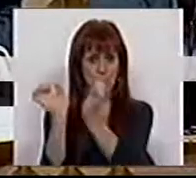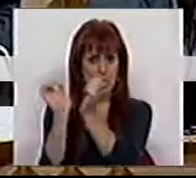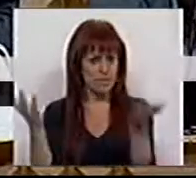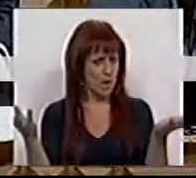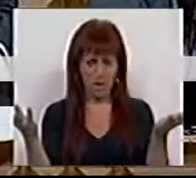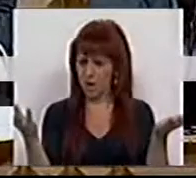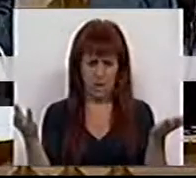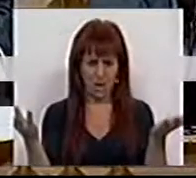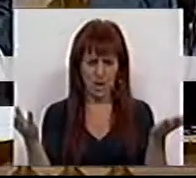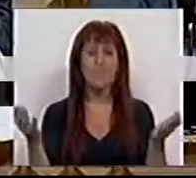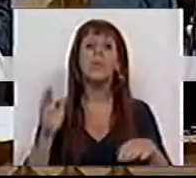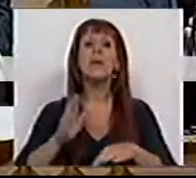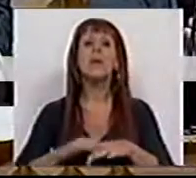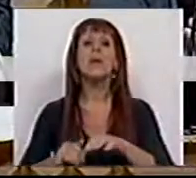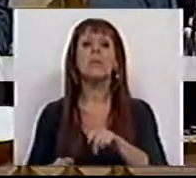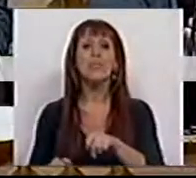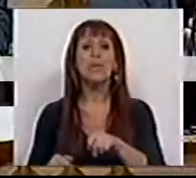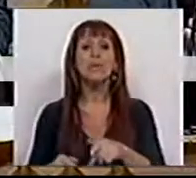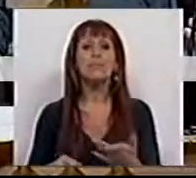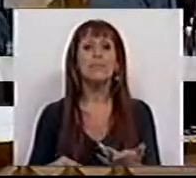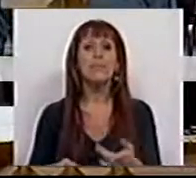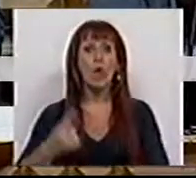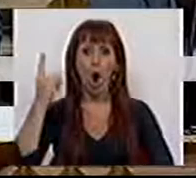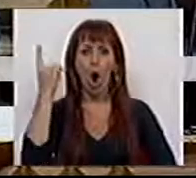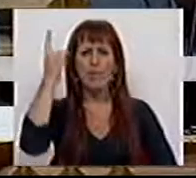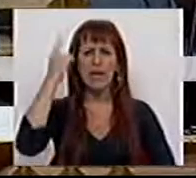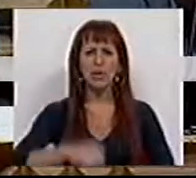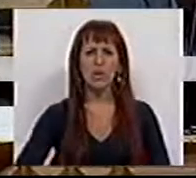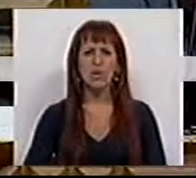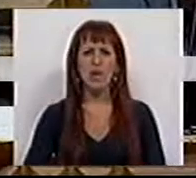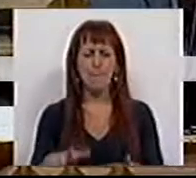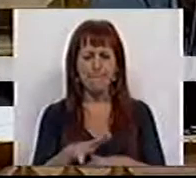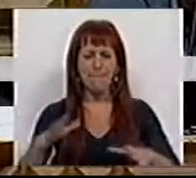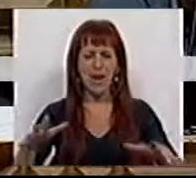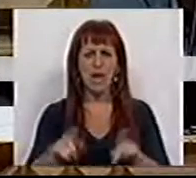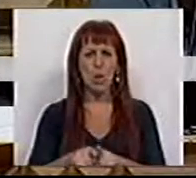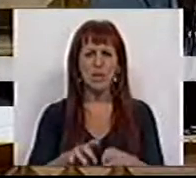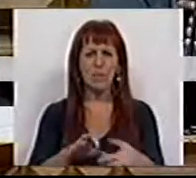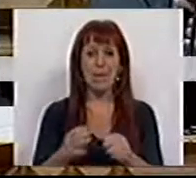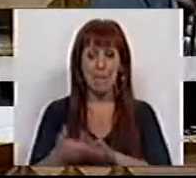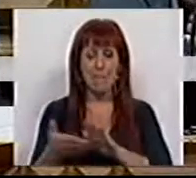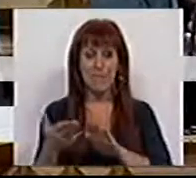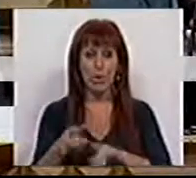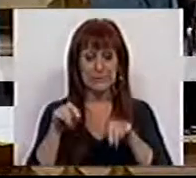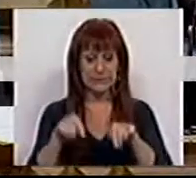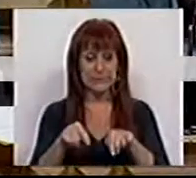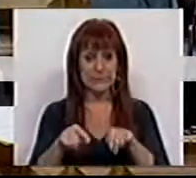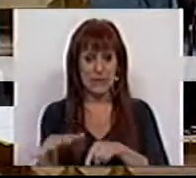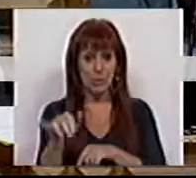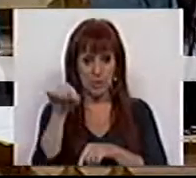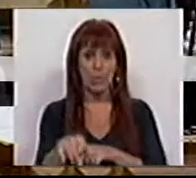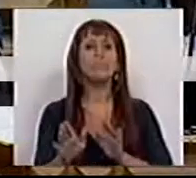Segurança Social. E por isso mesmo torna-se obrigatória uma maior celeridade nesta